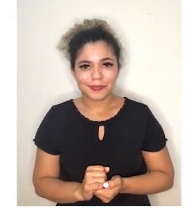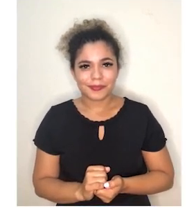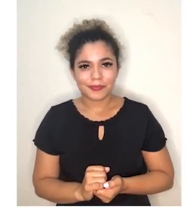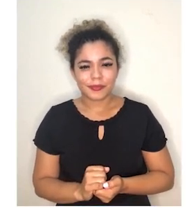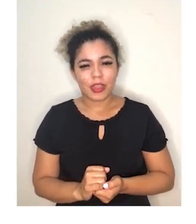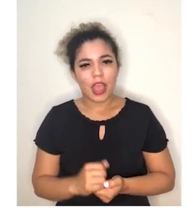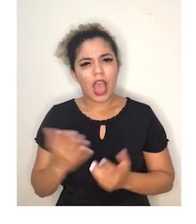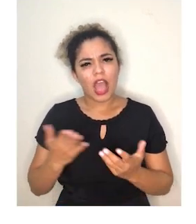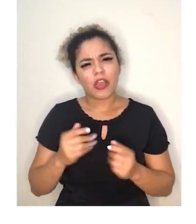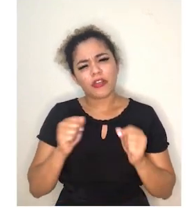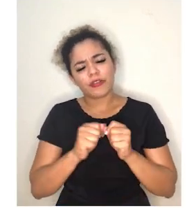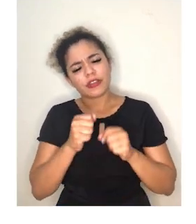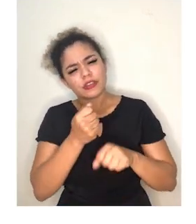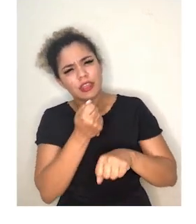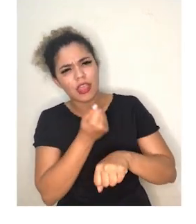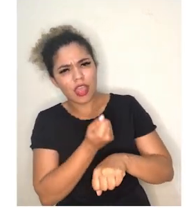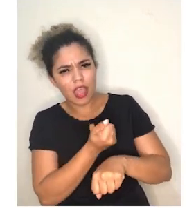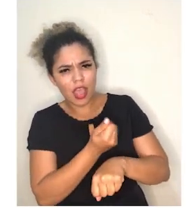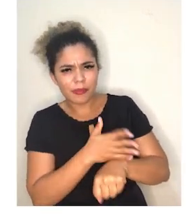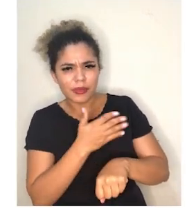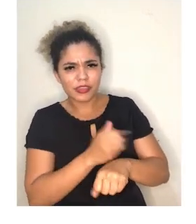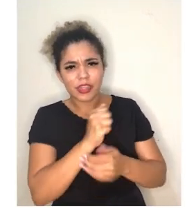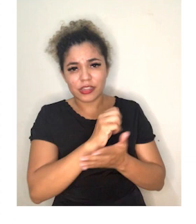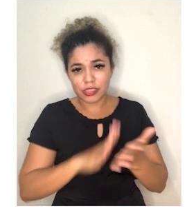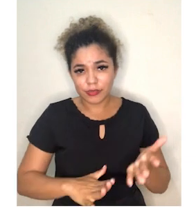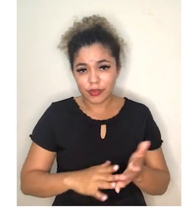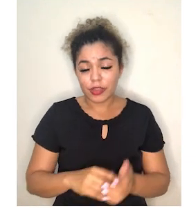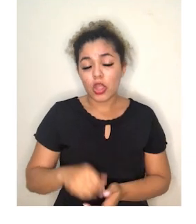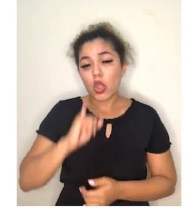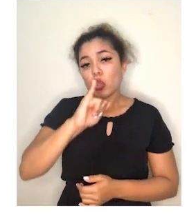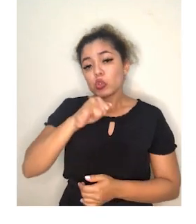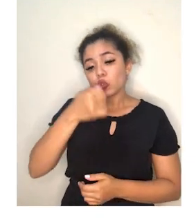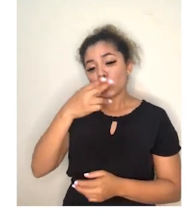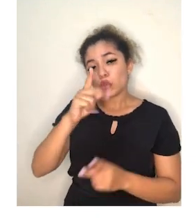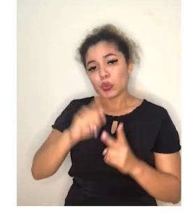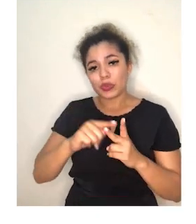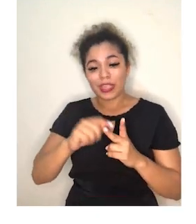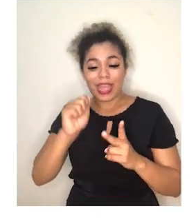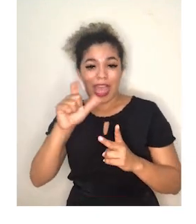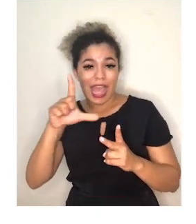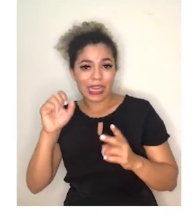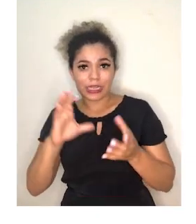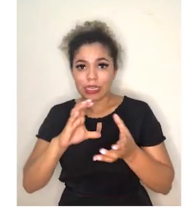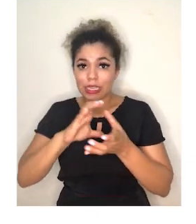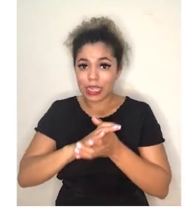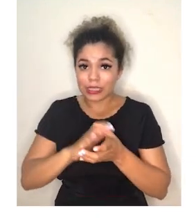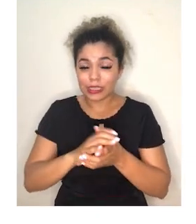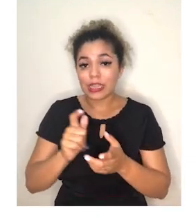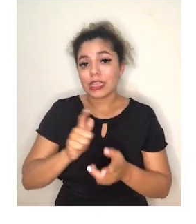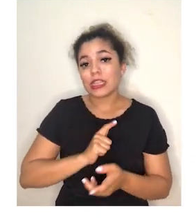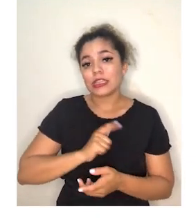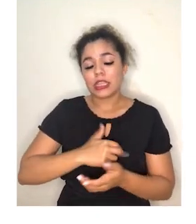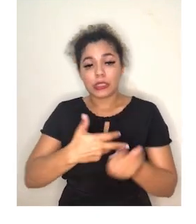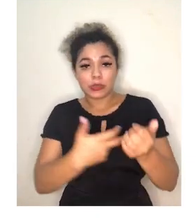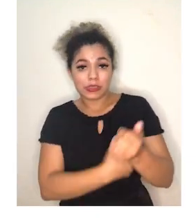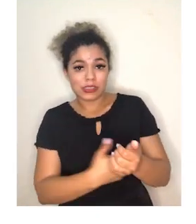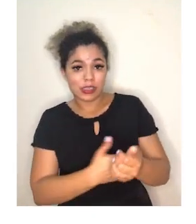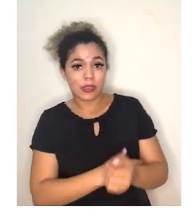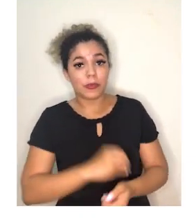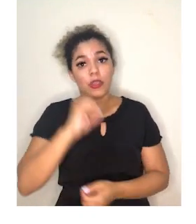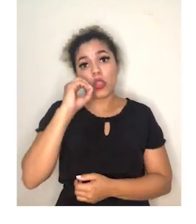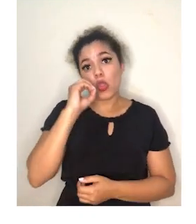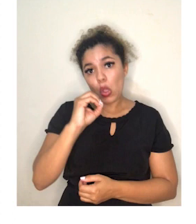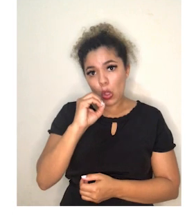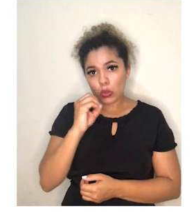Vamos realizar alguns exercícios genéticos? Júlio e Aline são casados e possuem respectivamente sangue do tipo